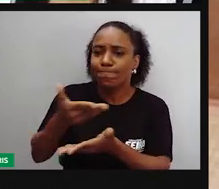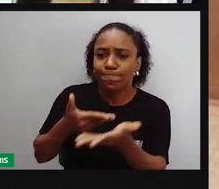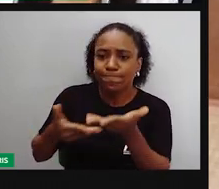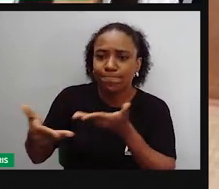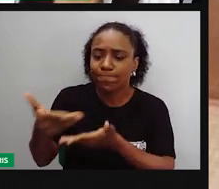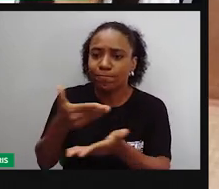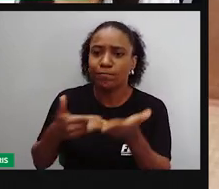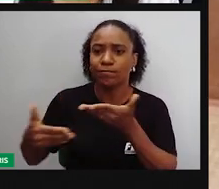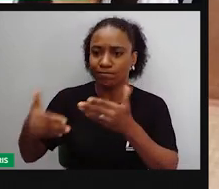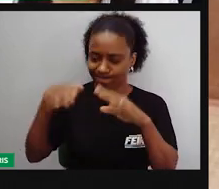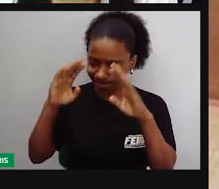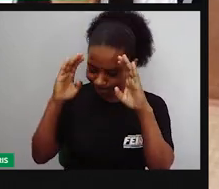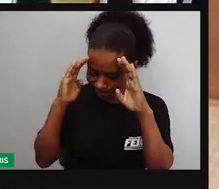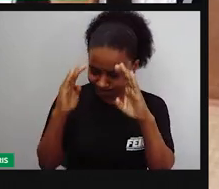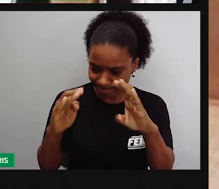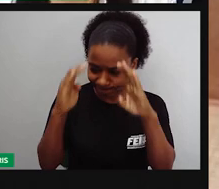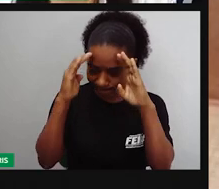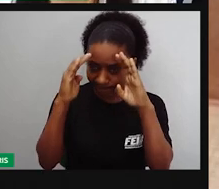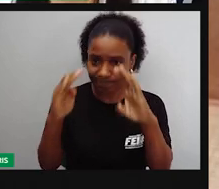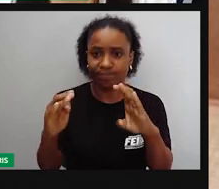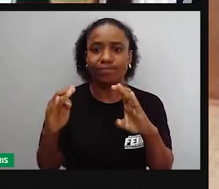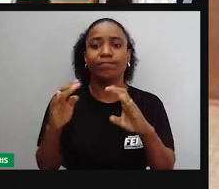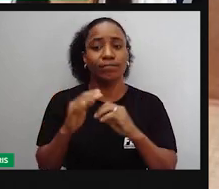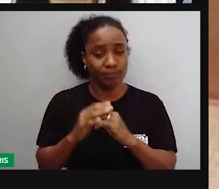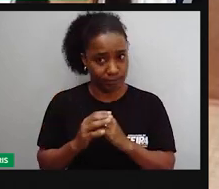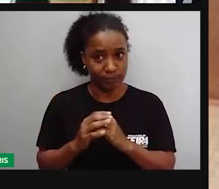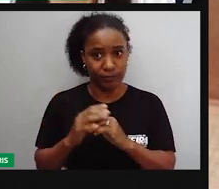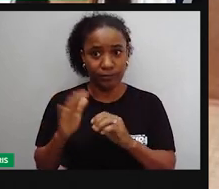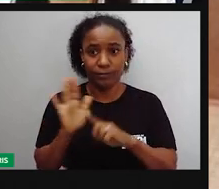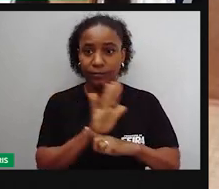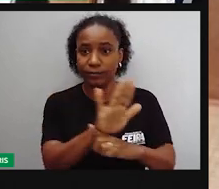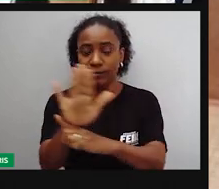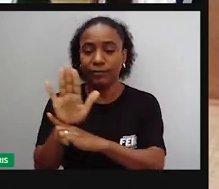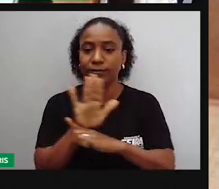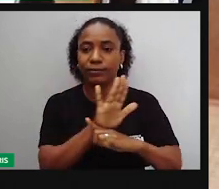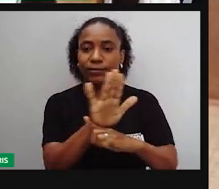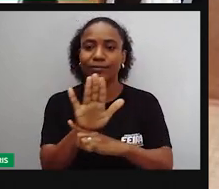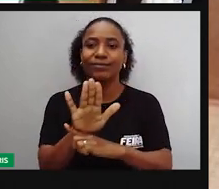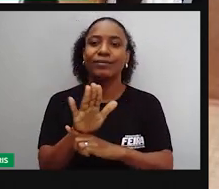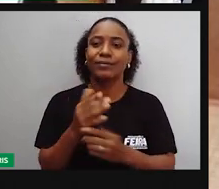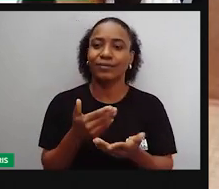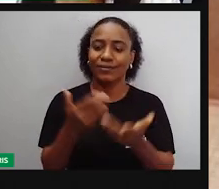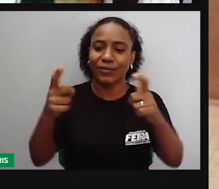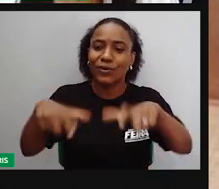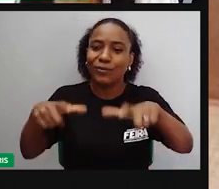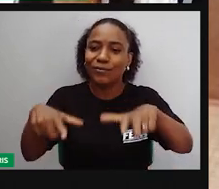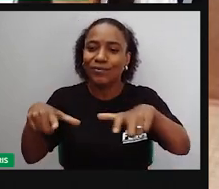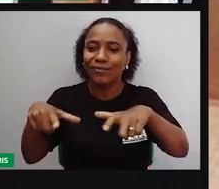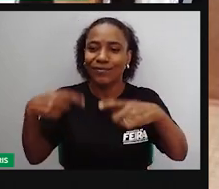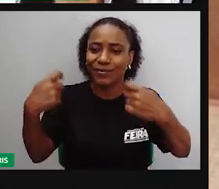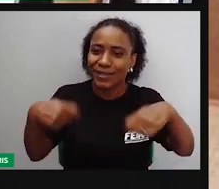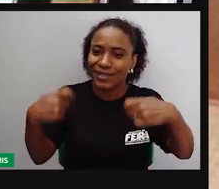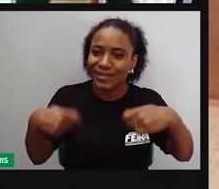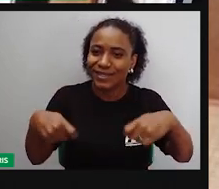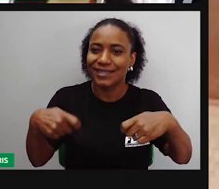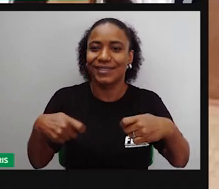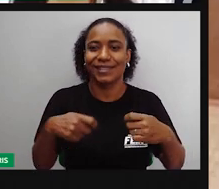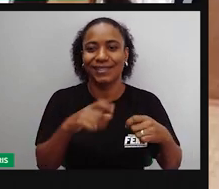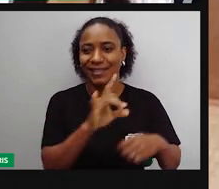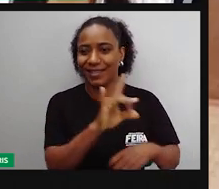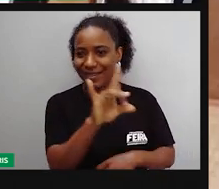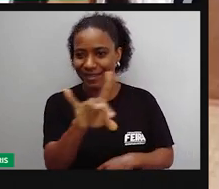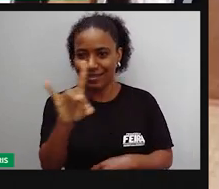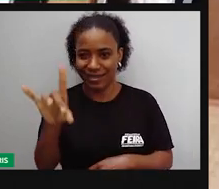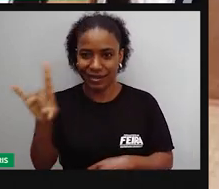coisas boas aconteçam em relação aí às necessidades diárias que cada pessoa